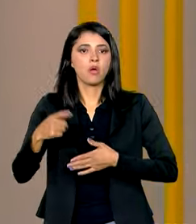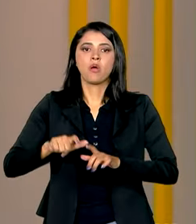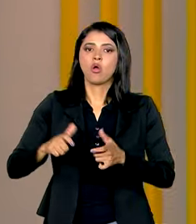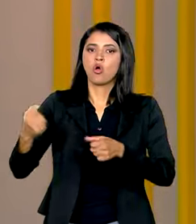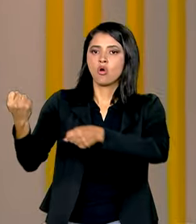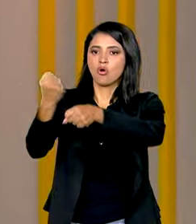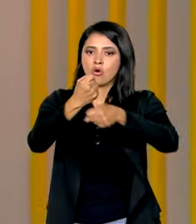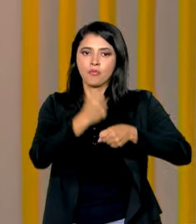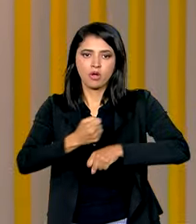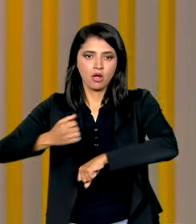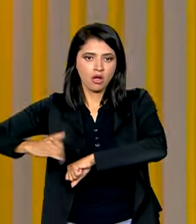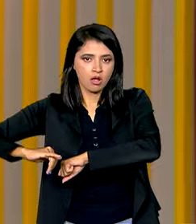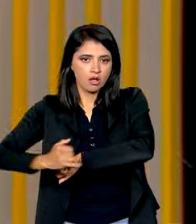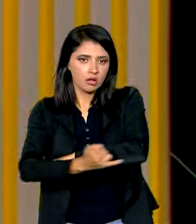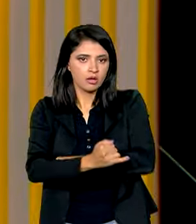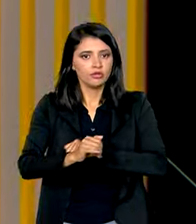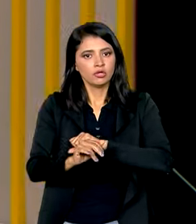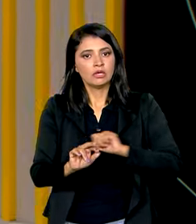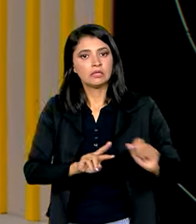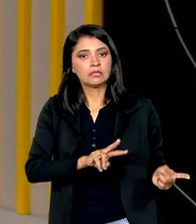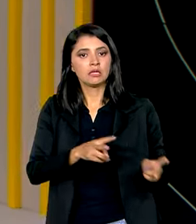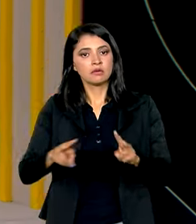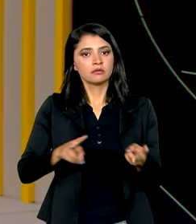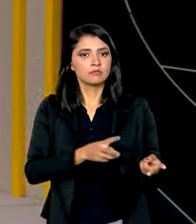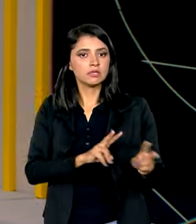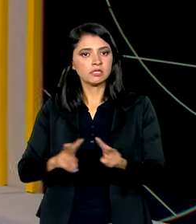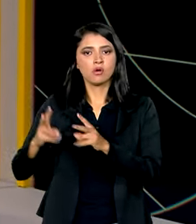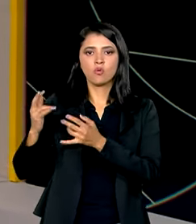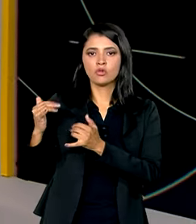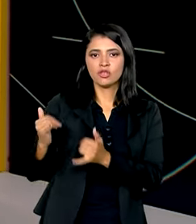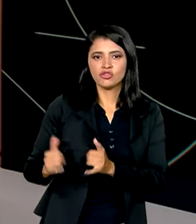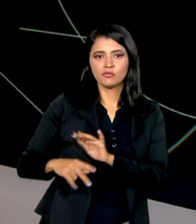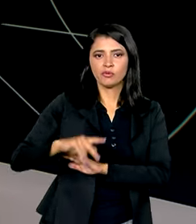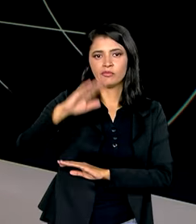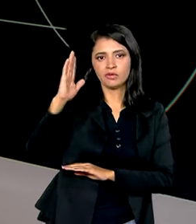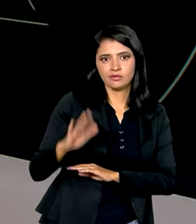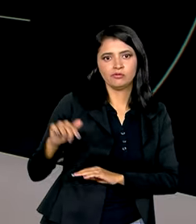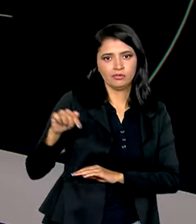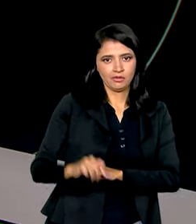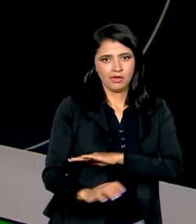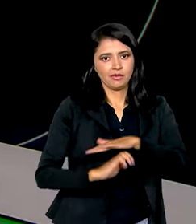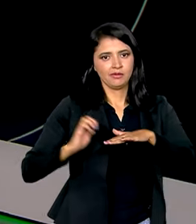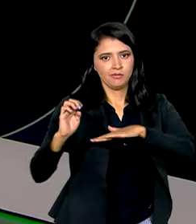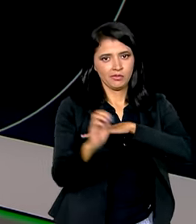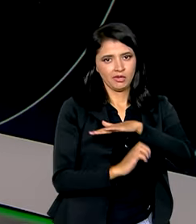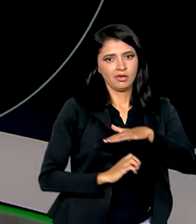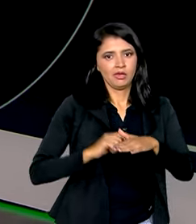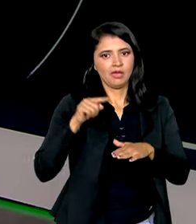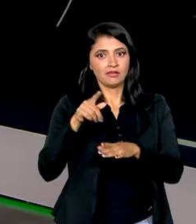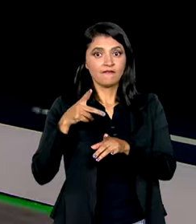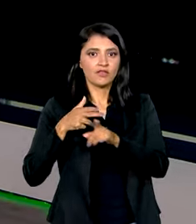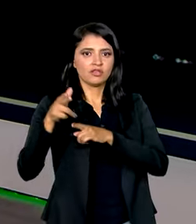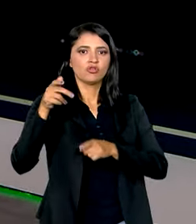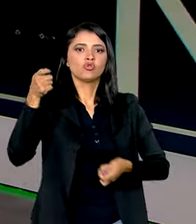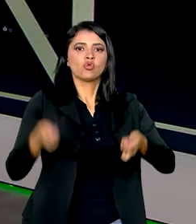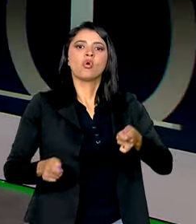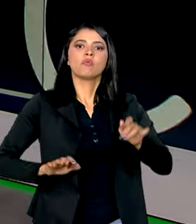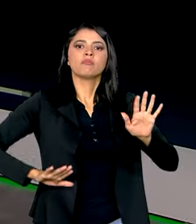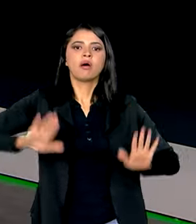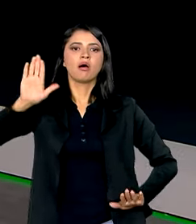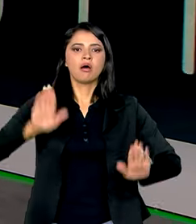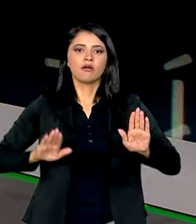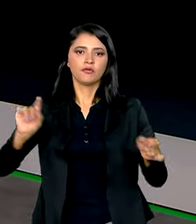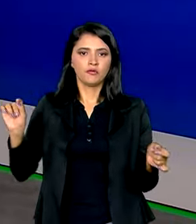maiores obras de infraestrutura de transmissão de energia do Brasil. As empresas foram vencedoras do leilão